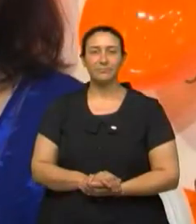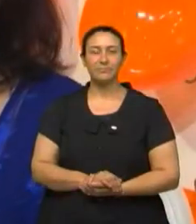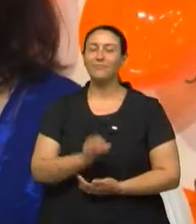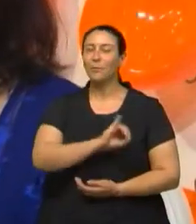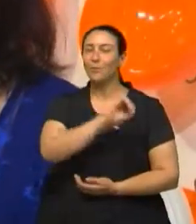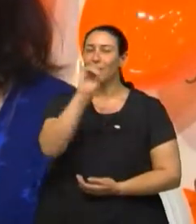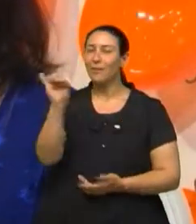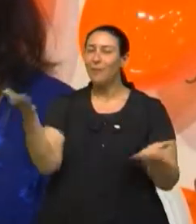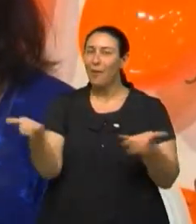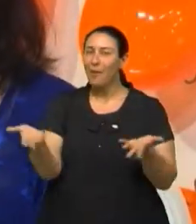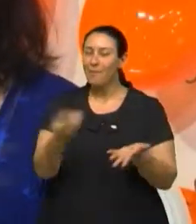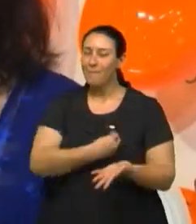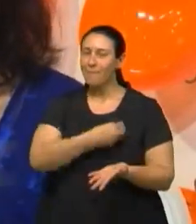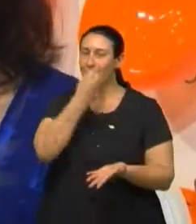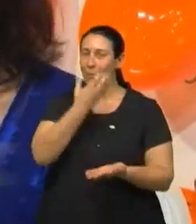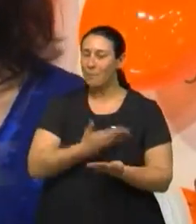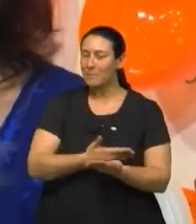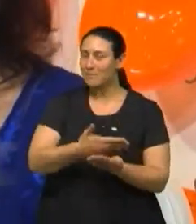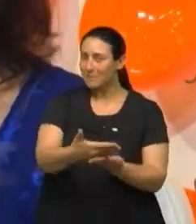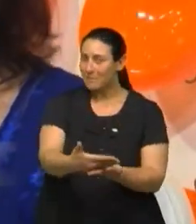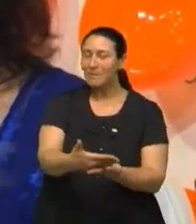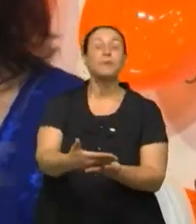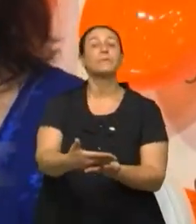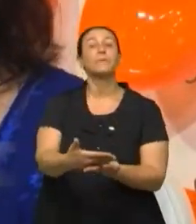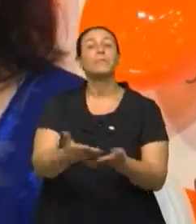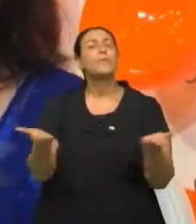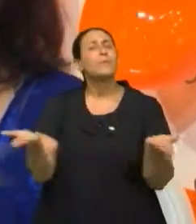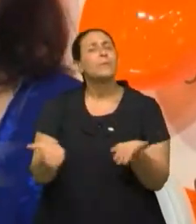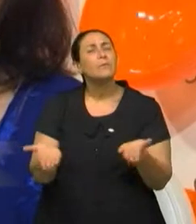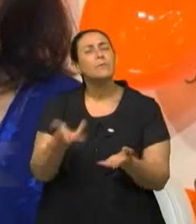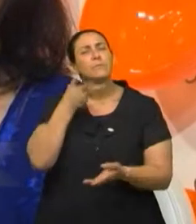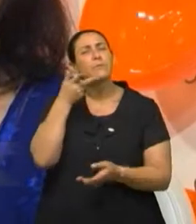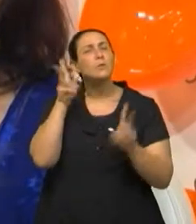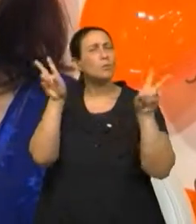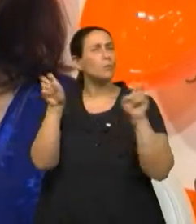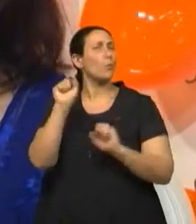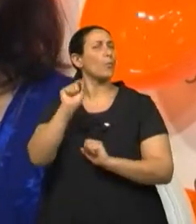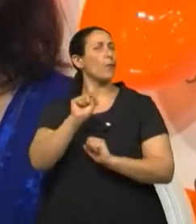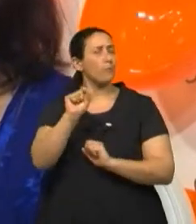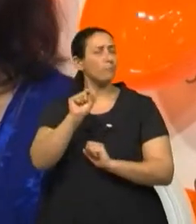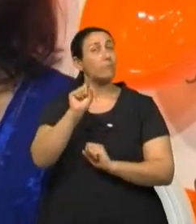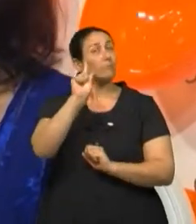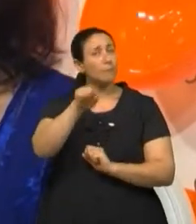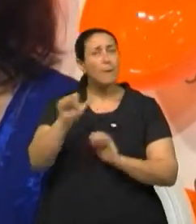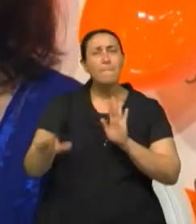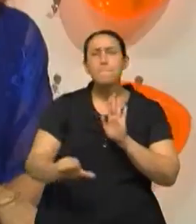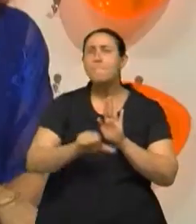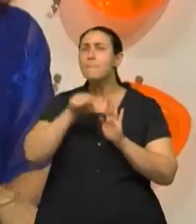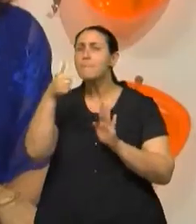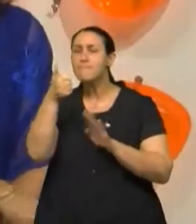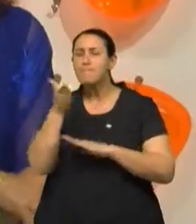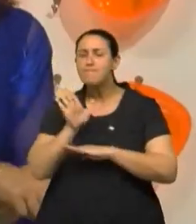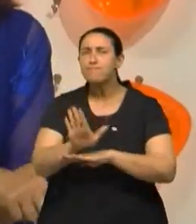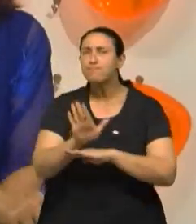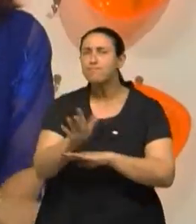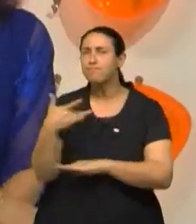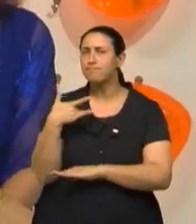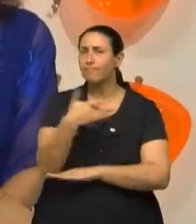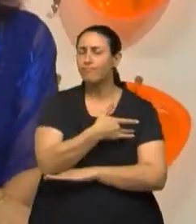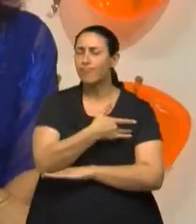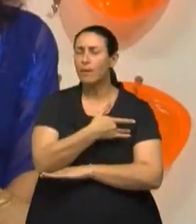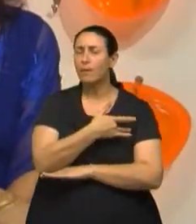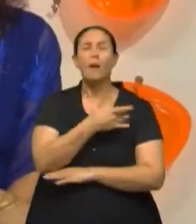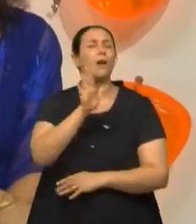Olá, o nosso Viva Bem de hoje está começando e nós vamos falar sobre primeiros socorros. O que